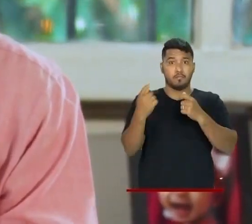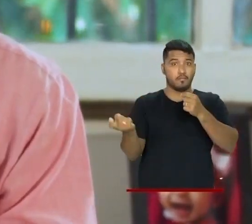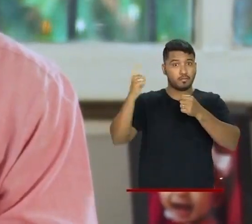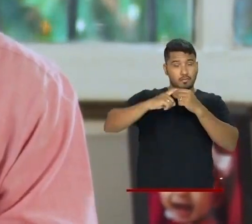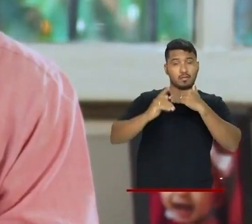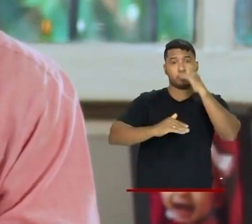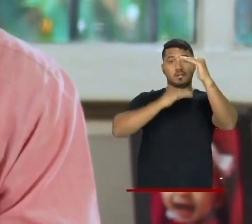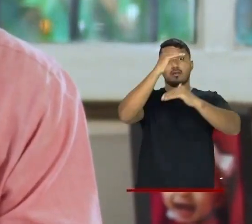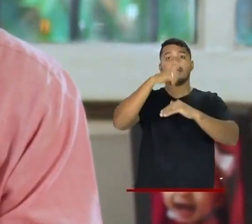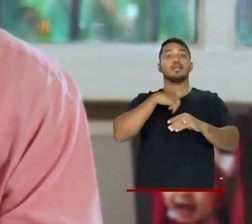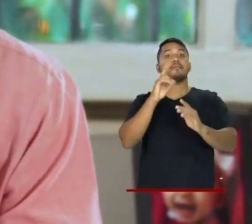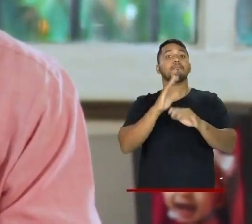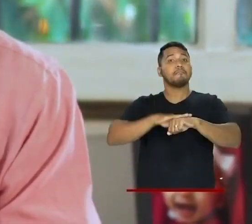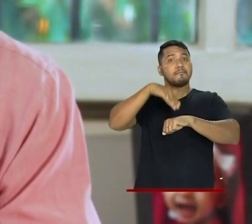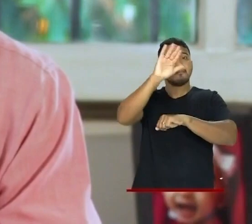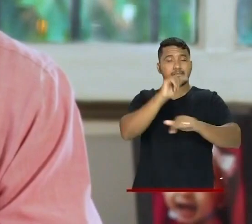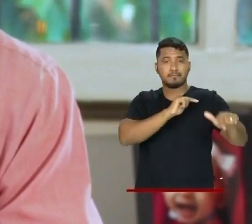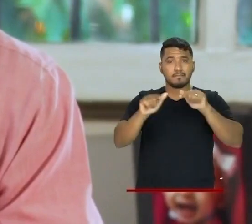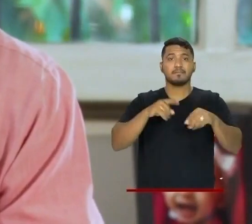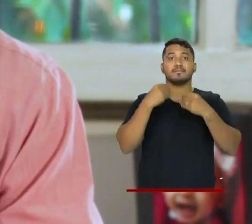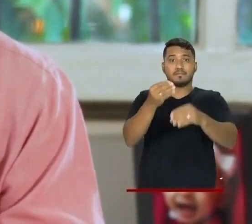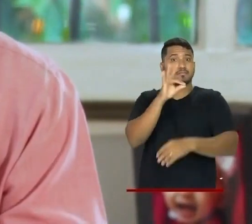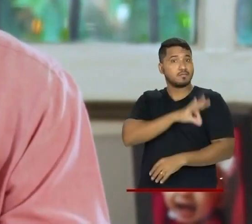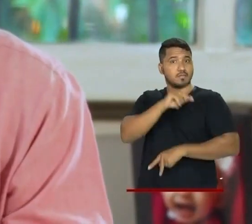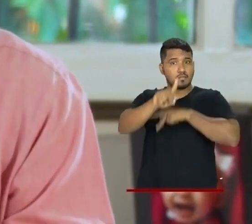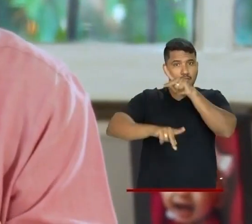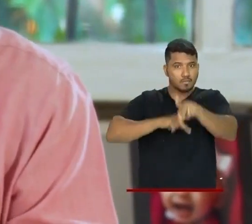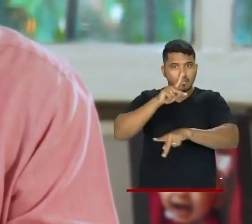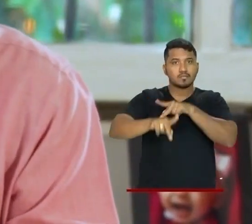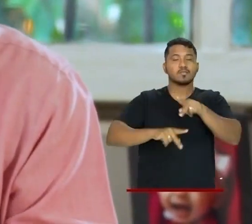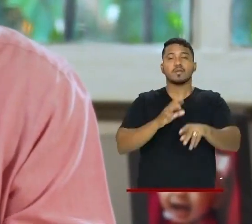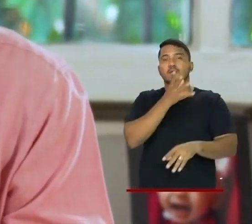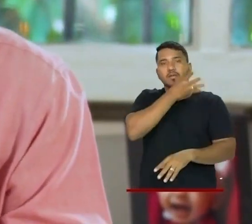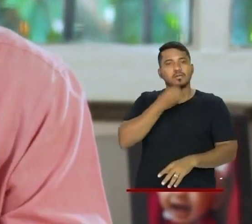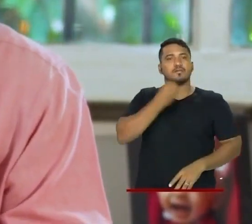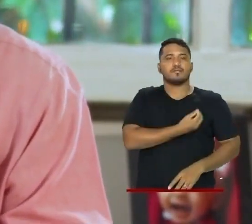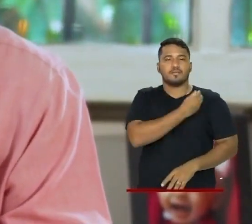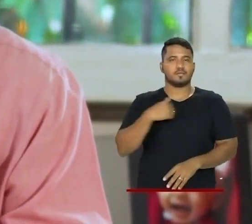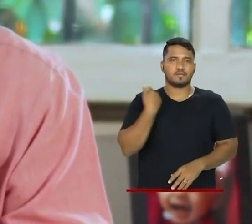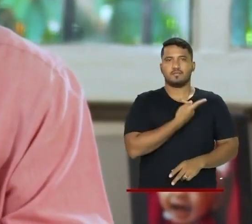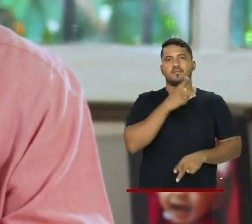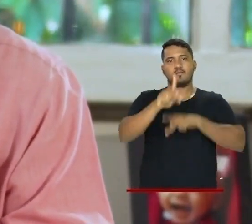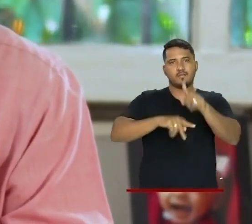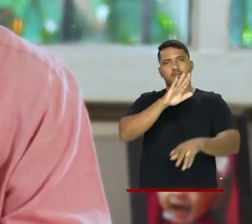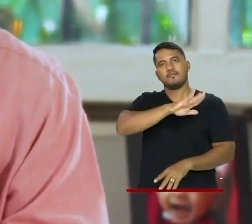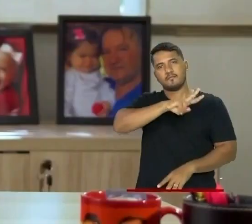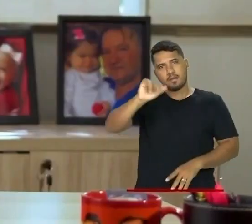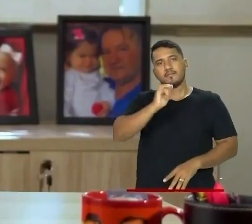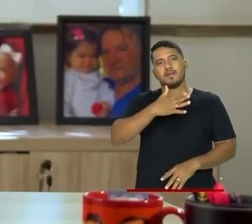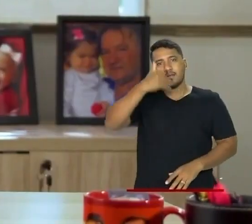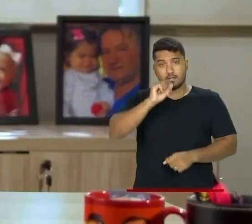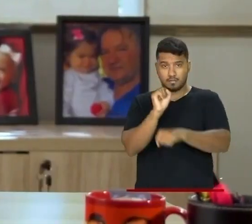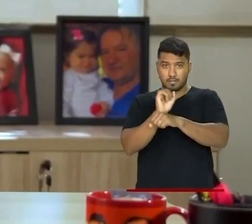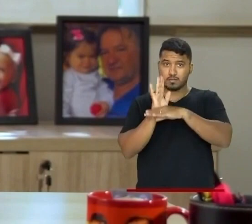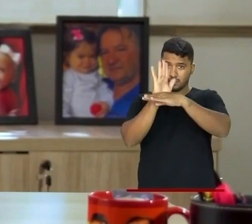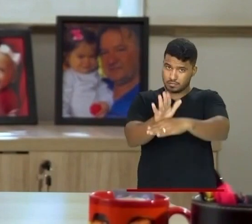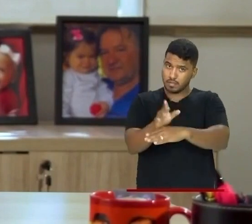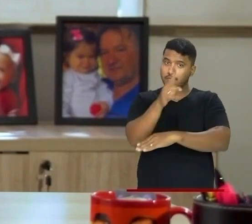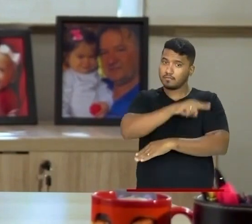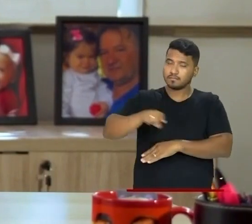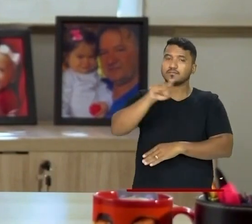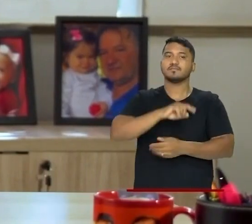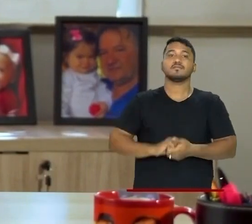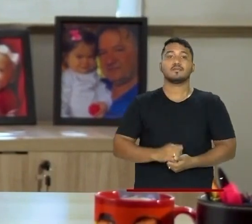crescer, gerar empregos, distribuir renda e melhorar a qualidade de vida de toda a nossa população. Eu espero ajudar a